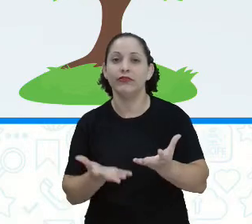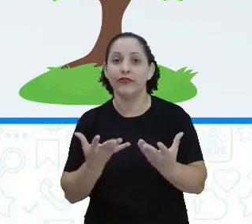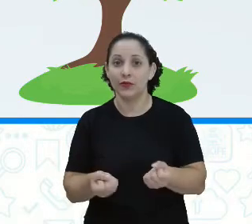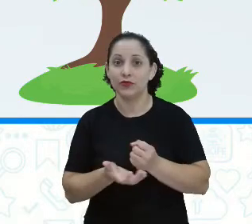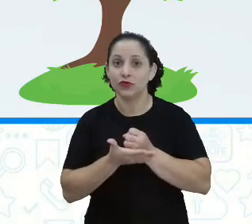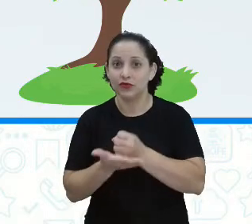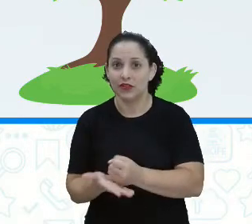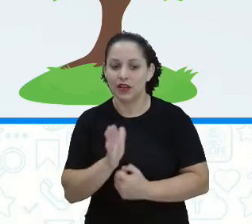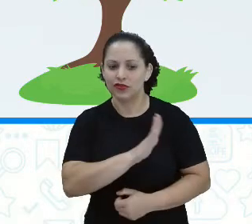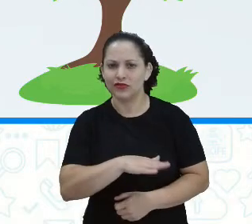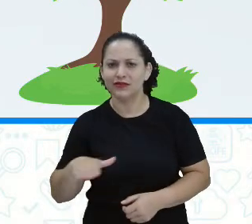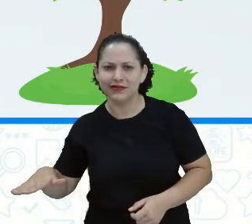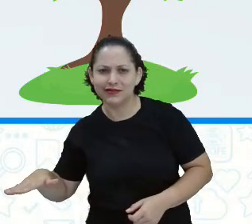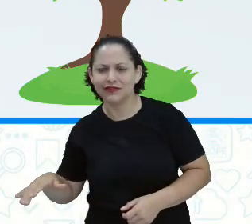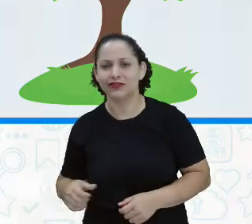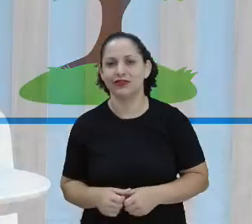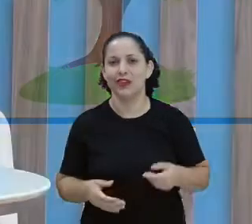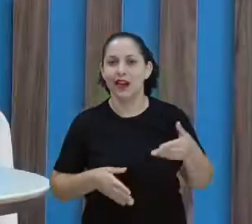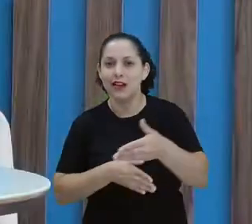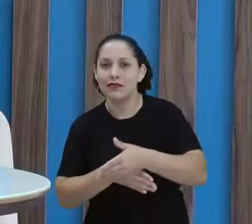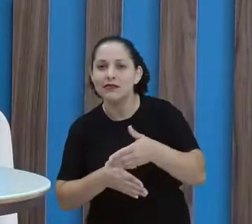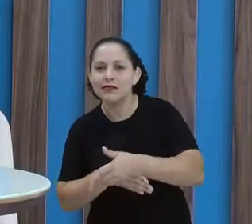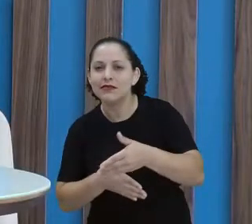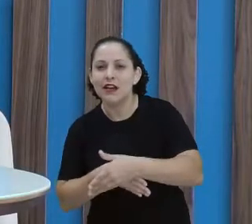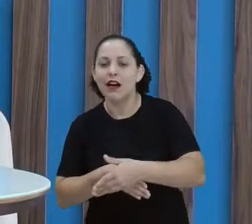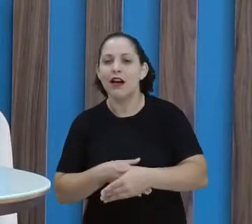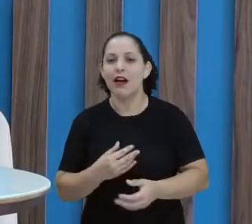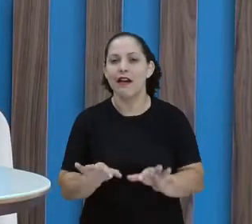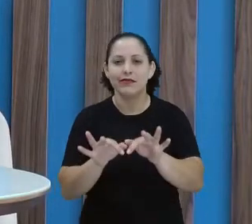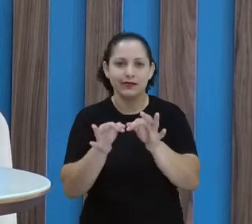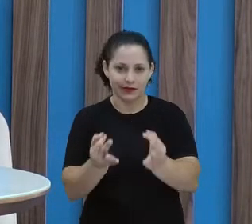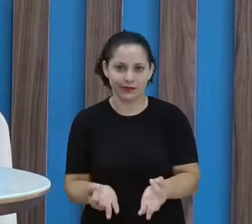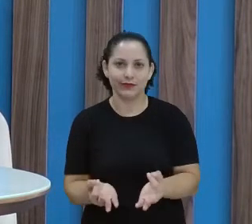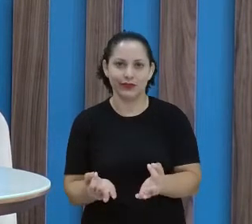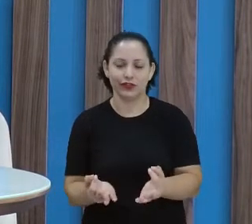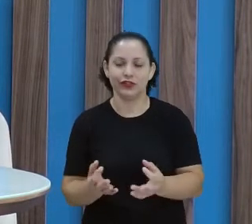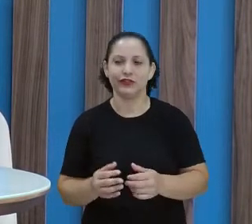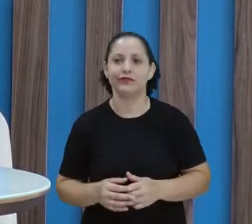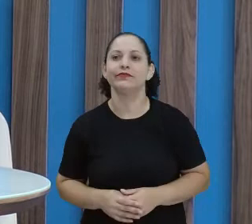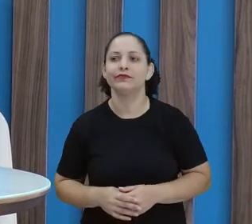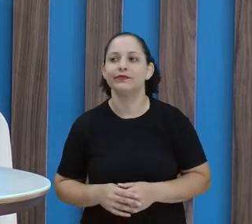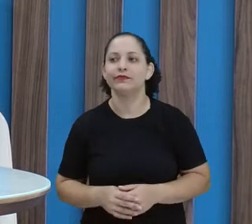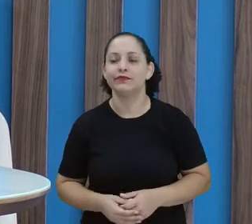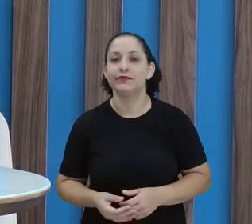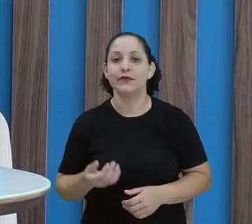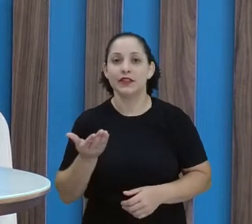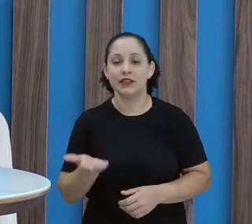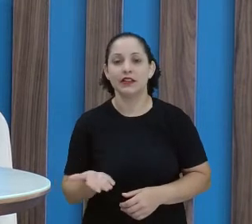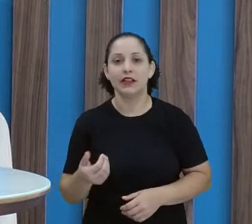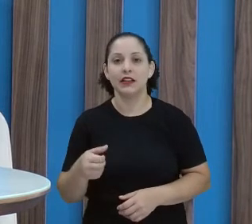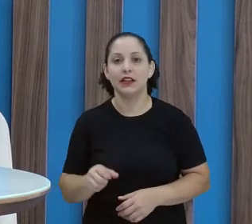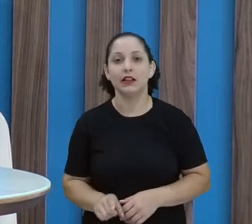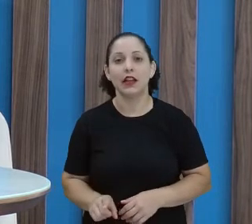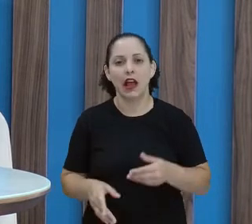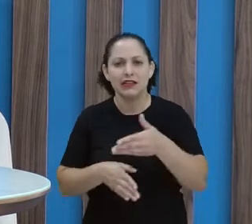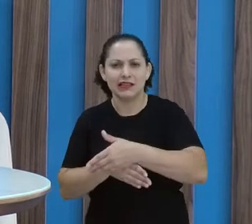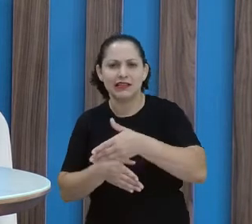acessar a Árvore do Livro. Para acessar a Árvore do Livro é super simples, tá certo? Você coloca REC.